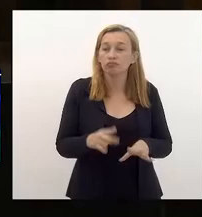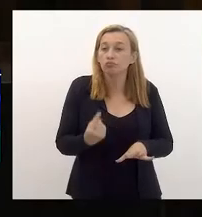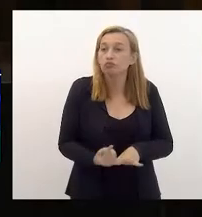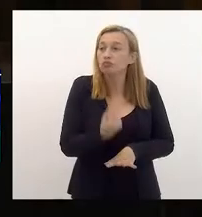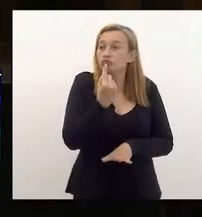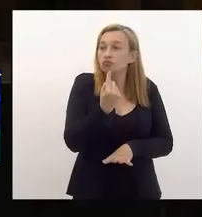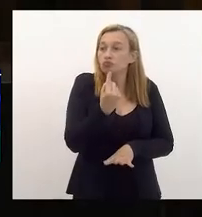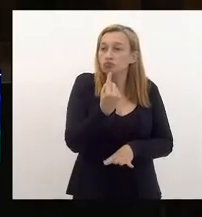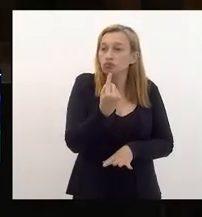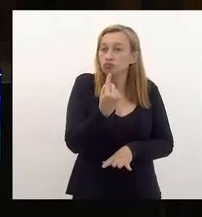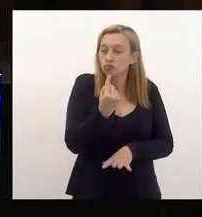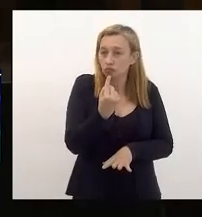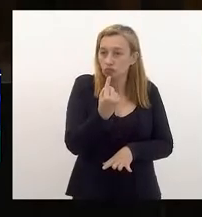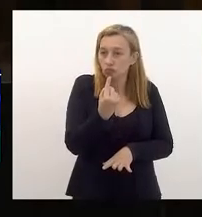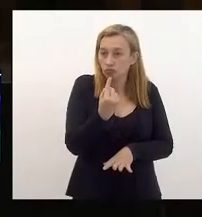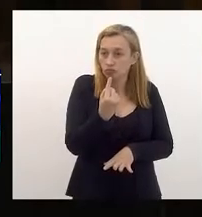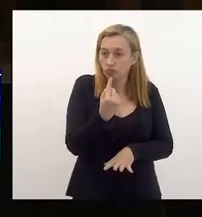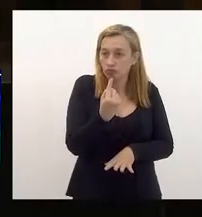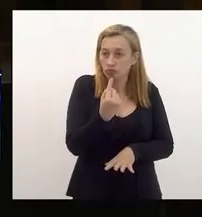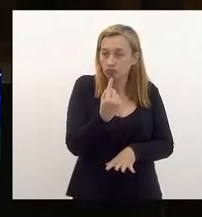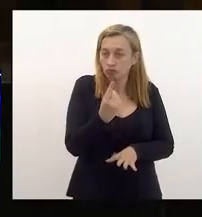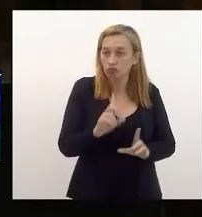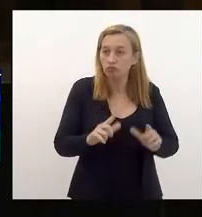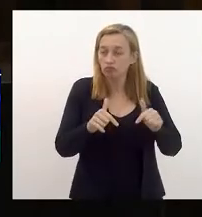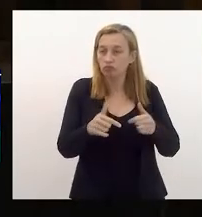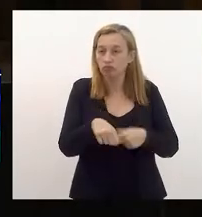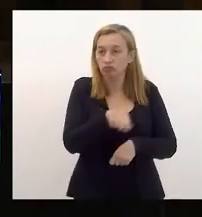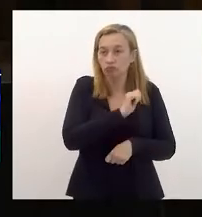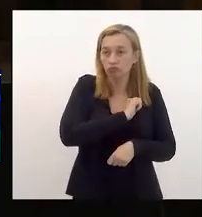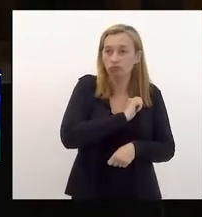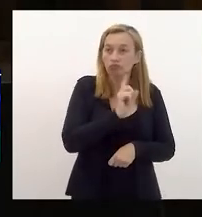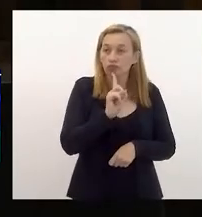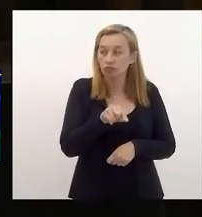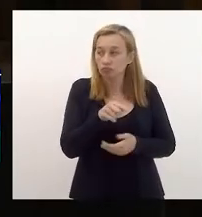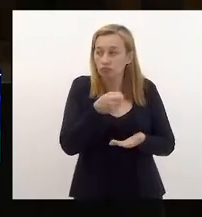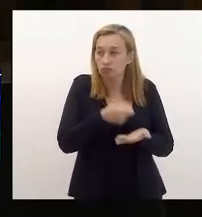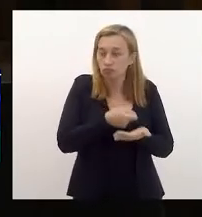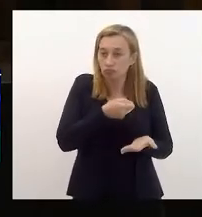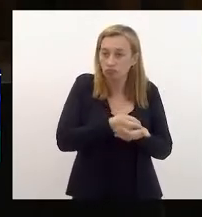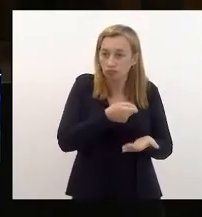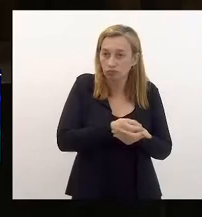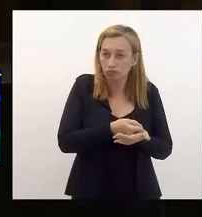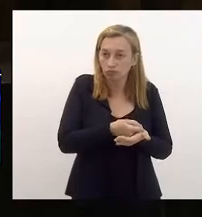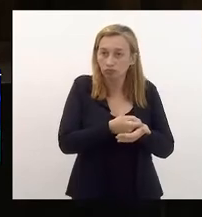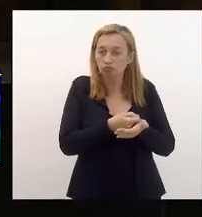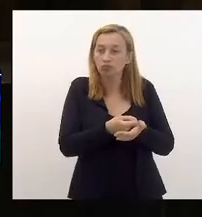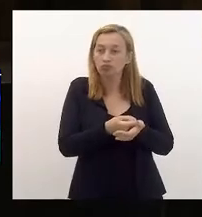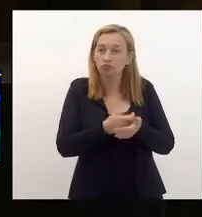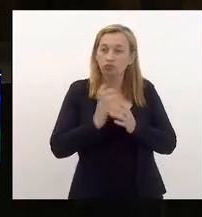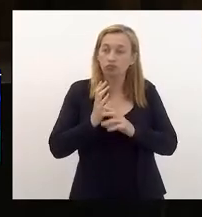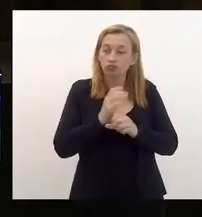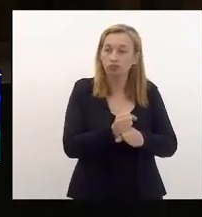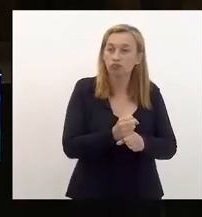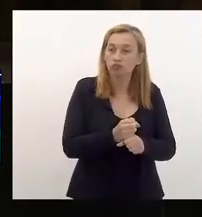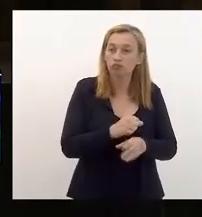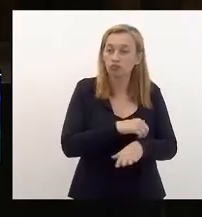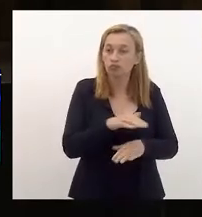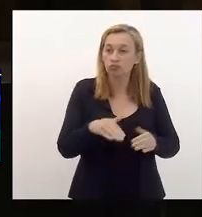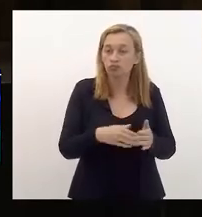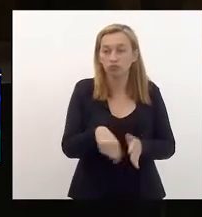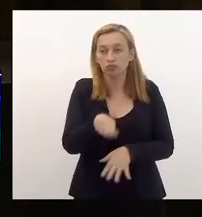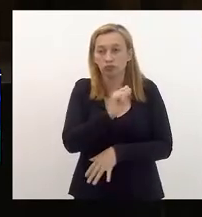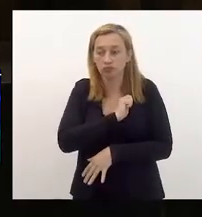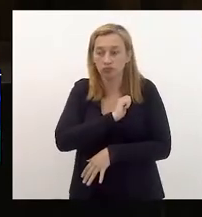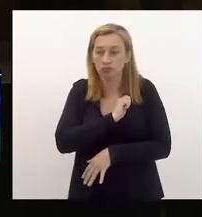único ponto positivo do regime de recuperação fiscal que era a exigência de revisão dos benefícios fiscais.